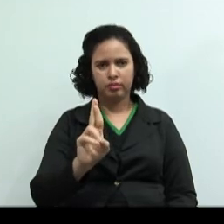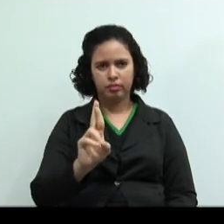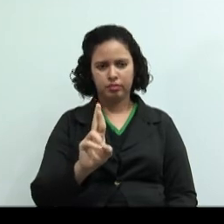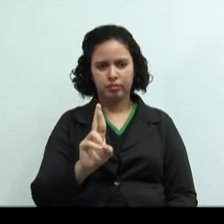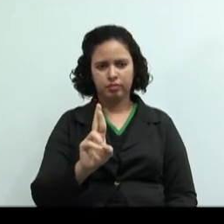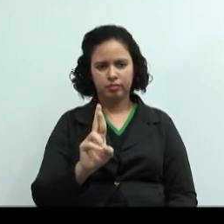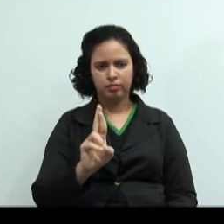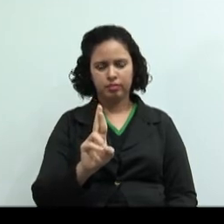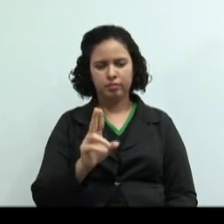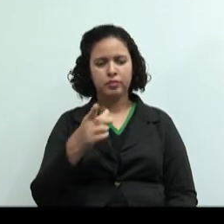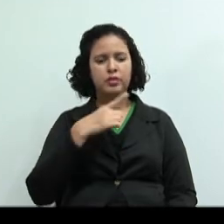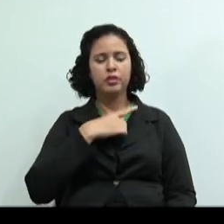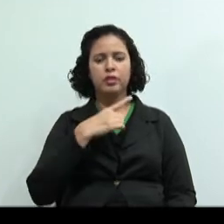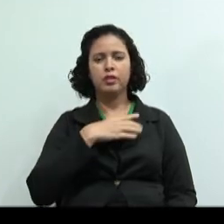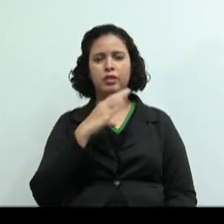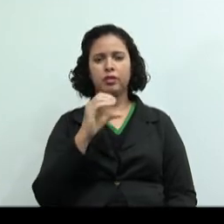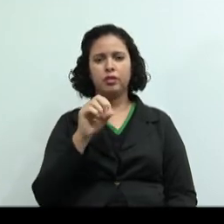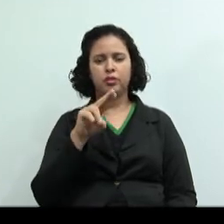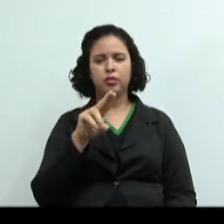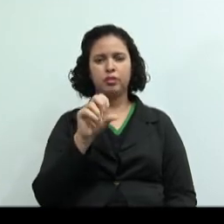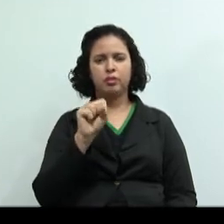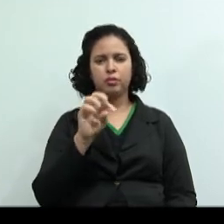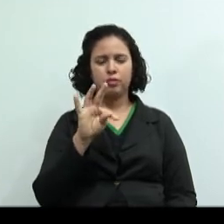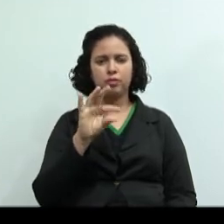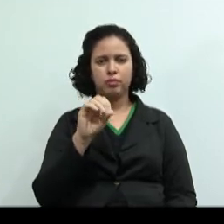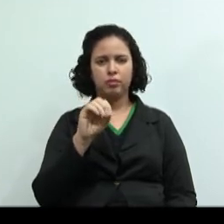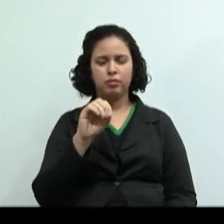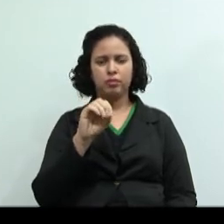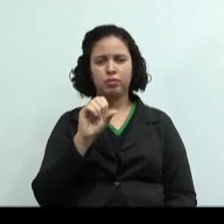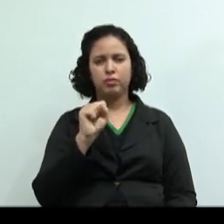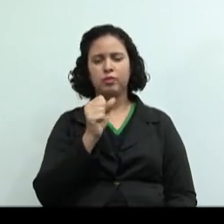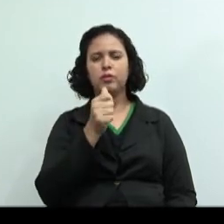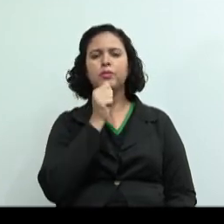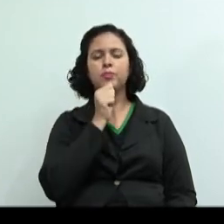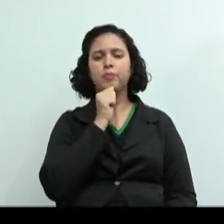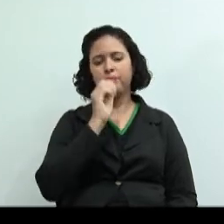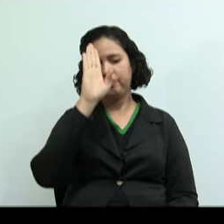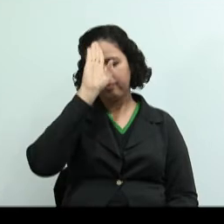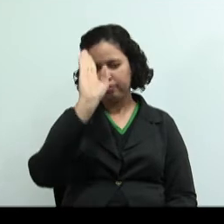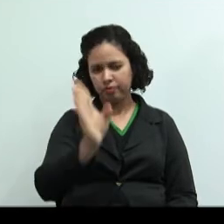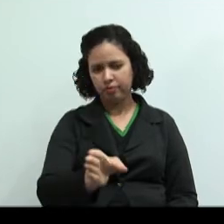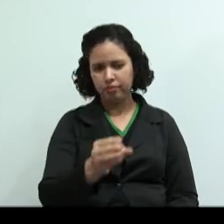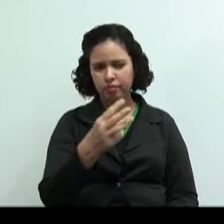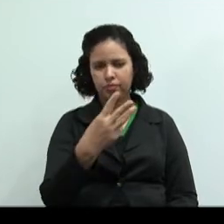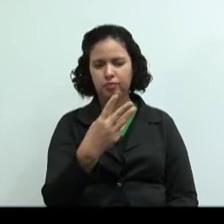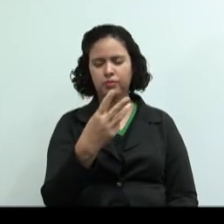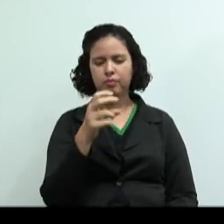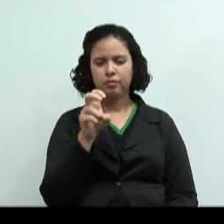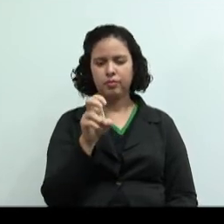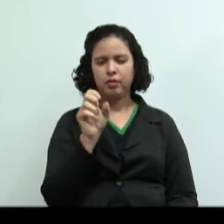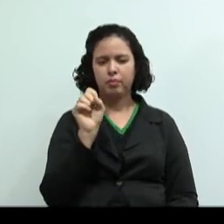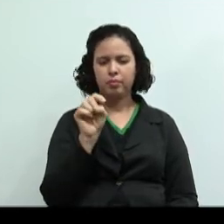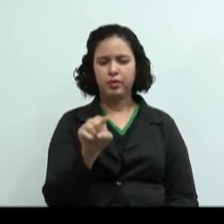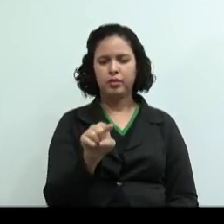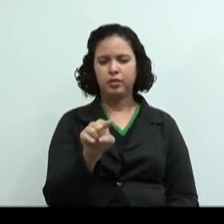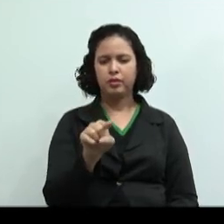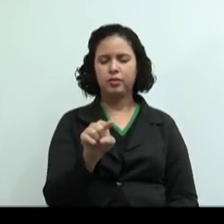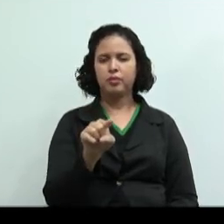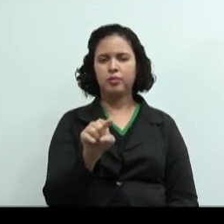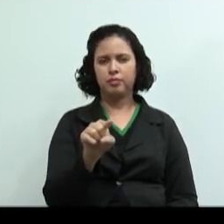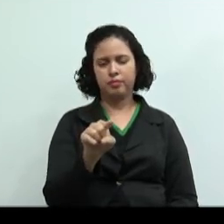Aí eu tenho os custos indiretos, R$ 35.500. Que é aluguel de fábrica,